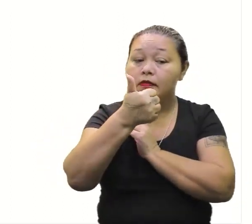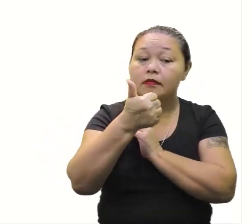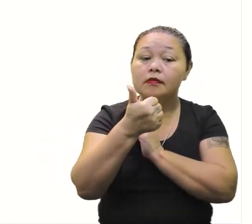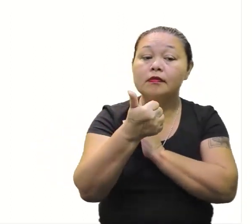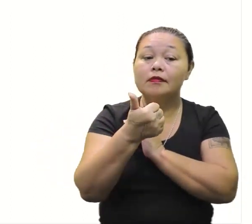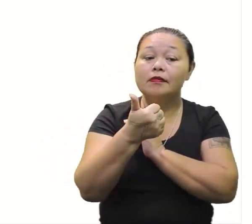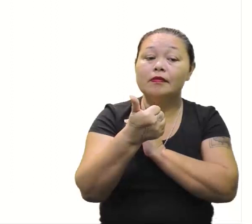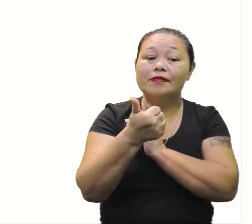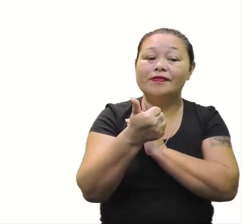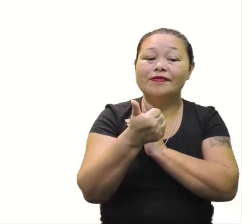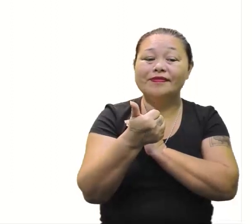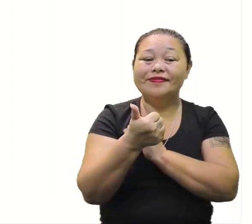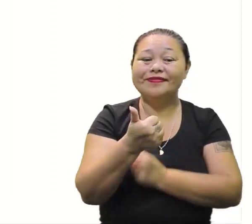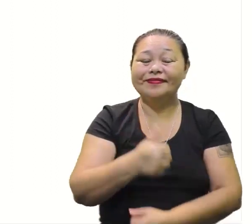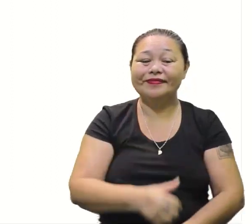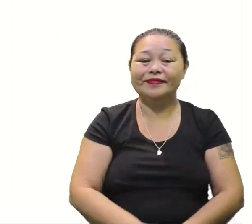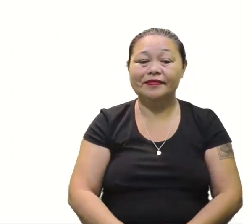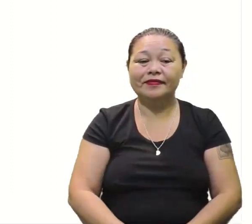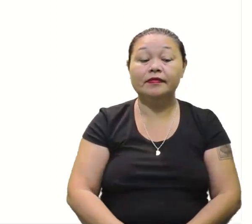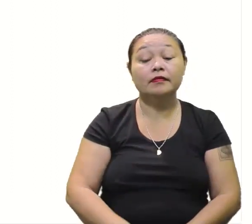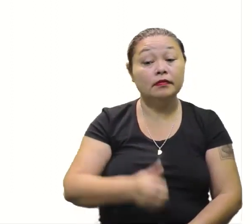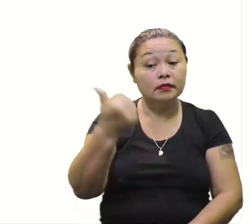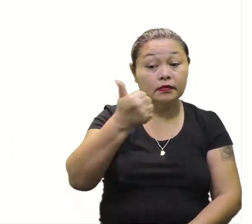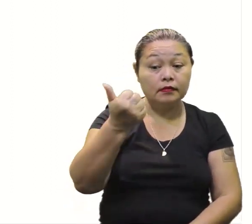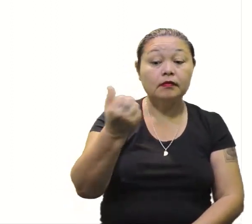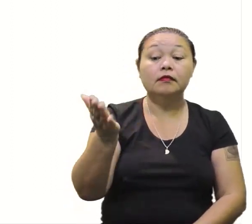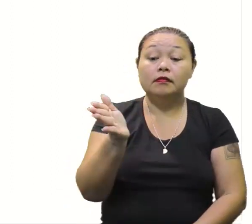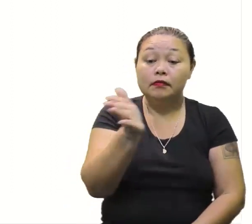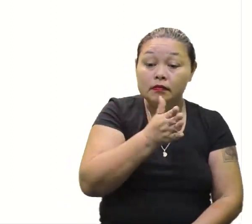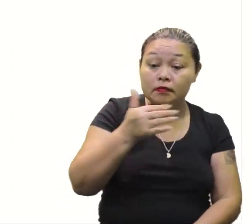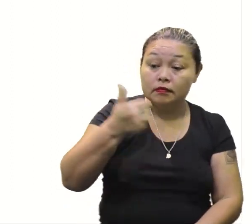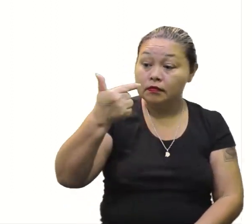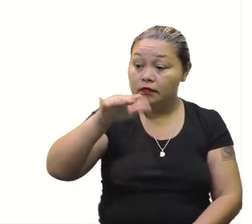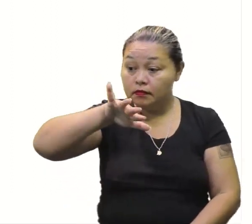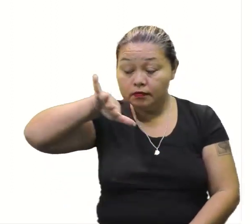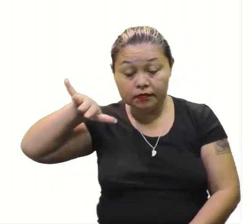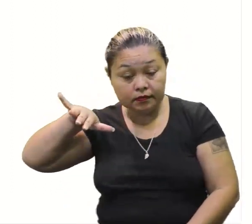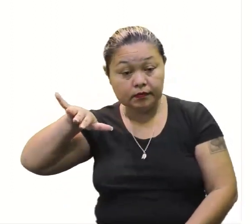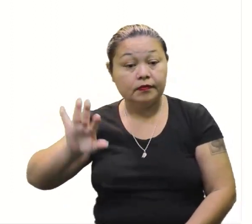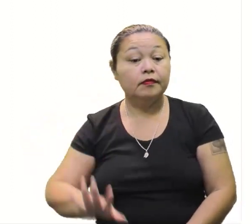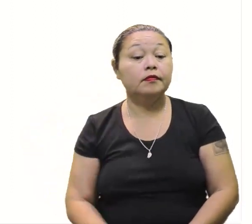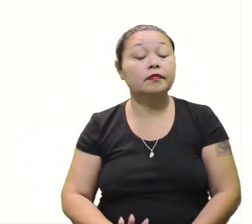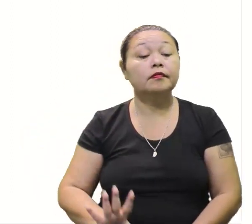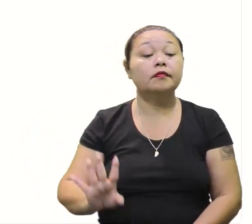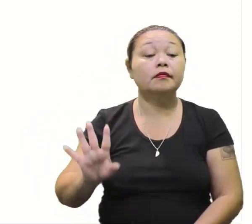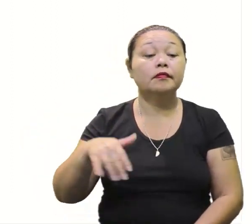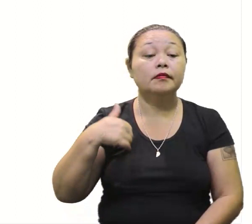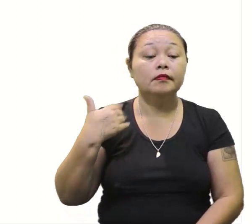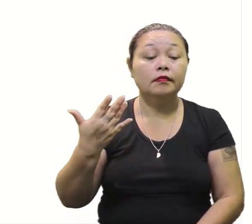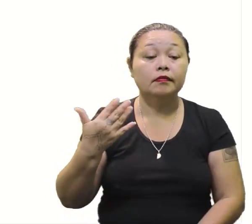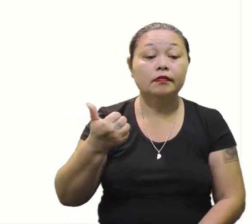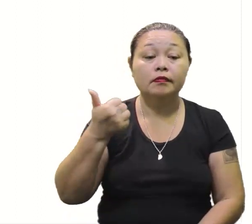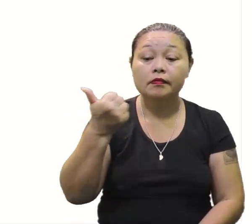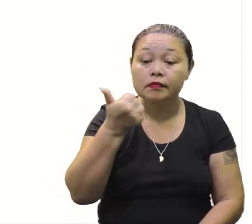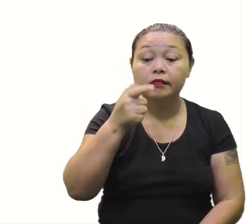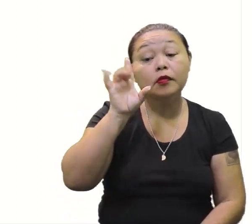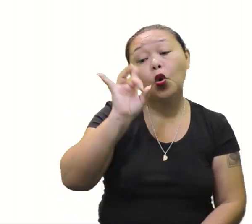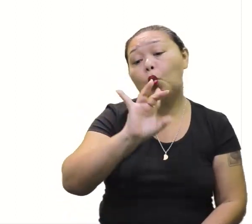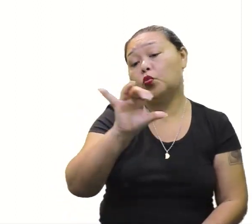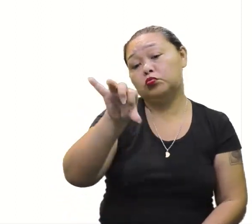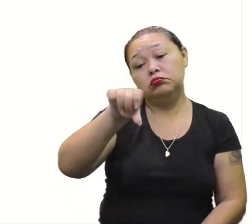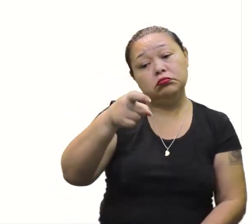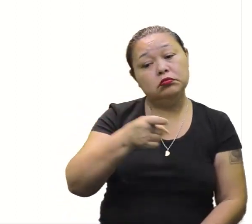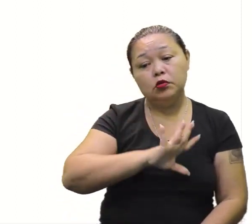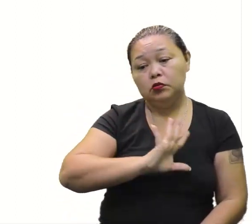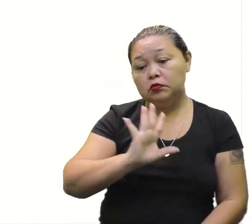Desculpa. Pera aí. Quem é primeiro membro e quem é segundo membro, tá? Então, aqui nesse caso, primeiro membro, só o